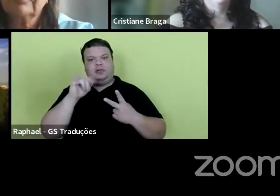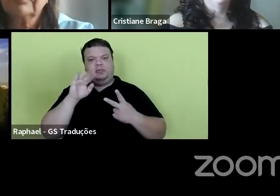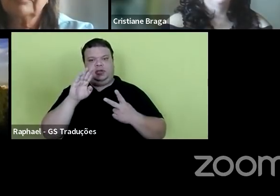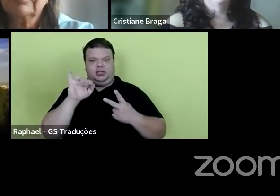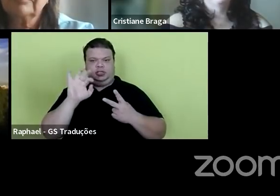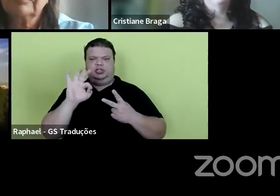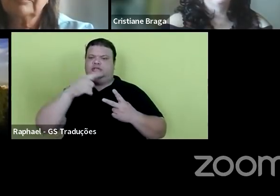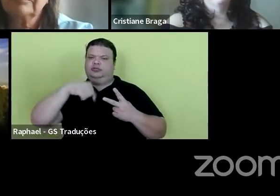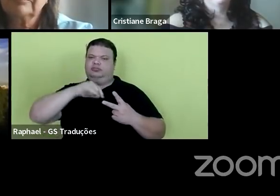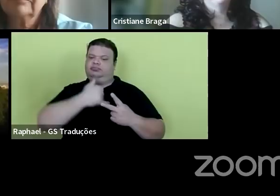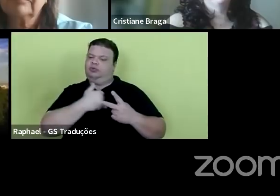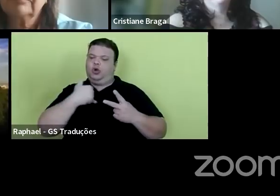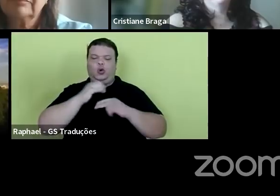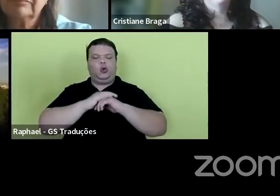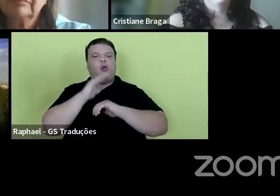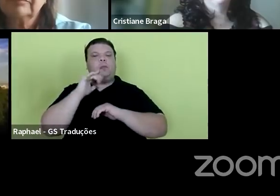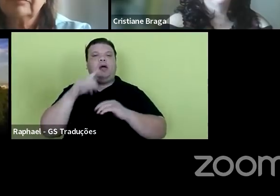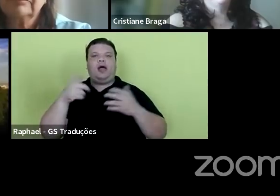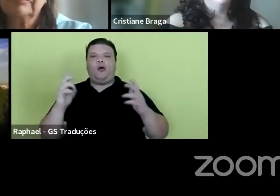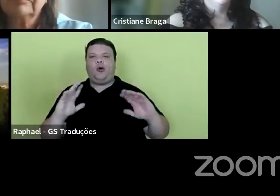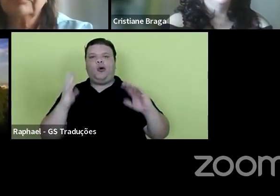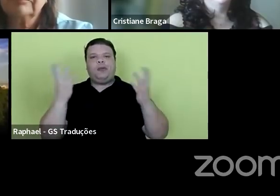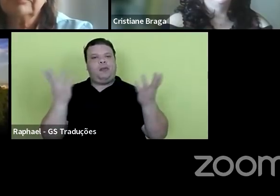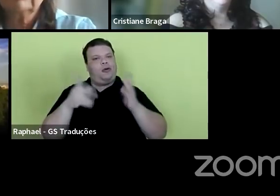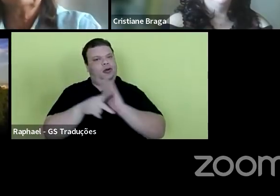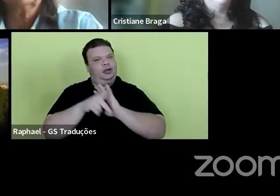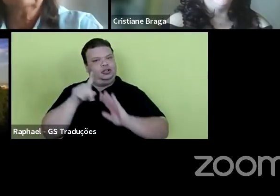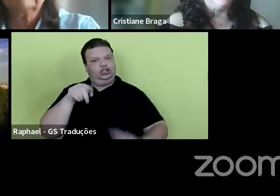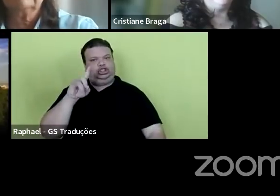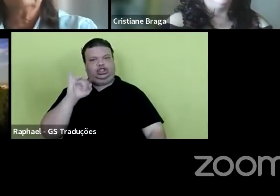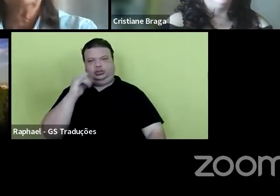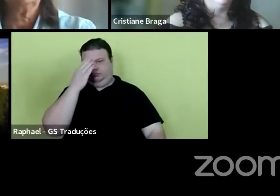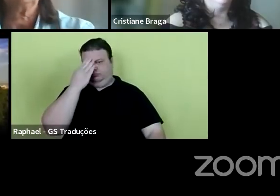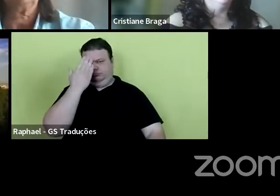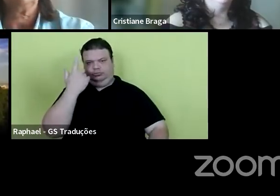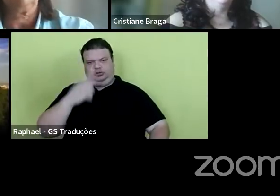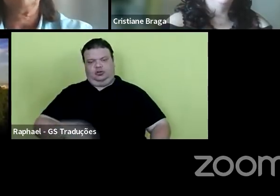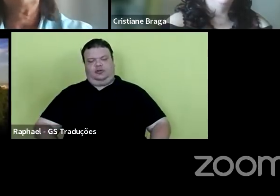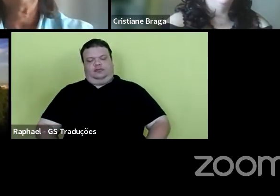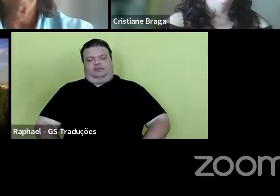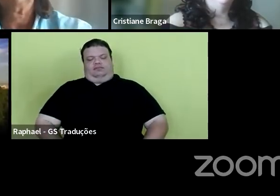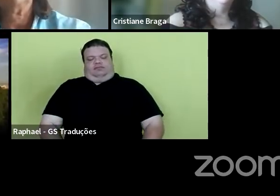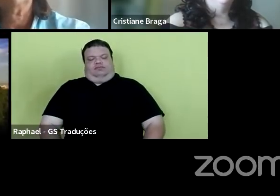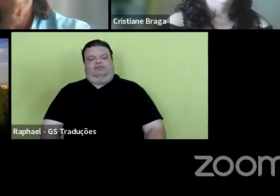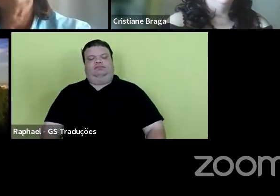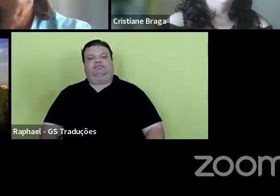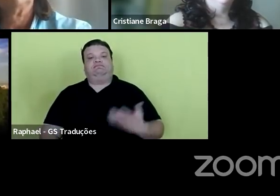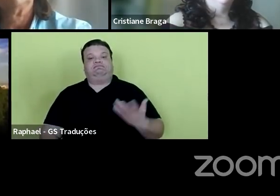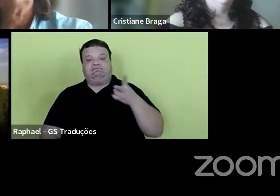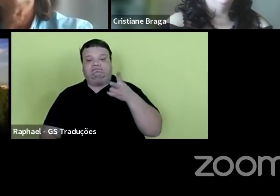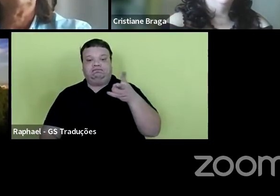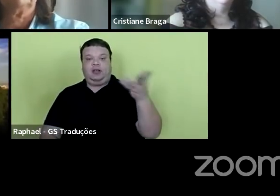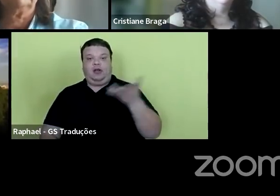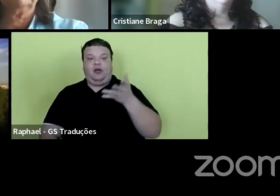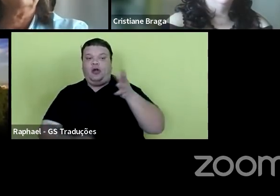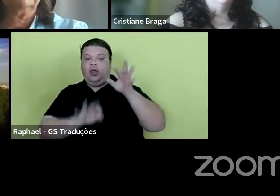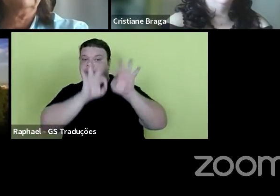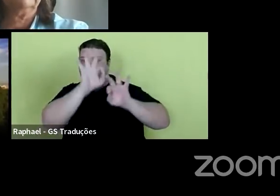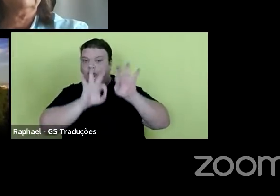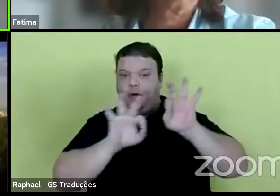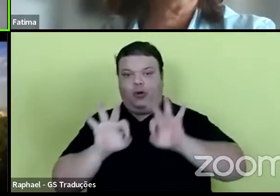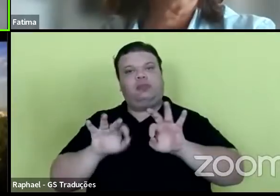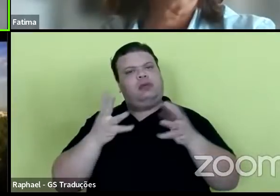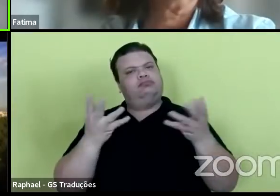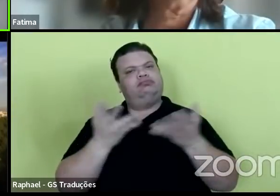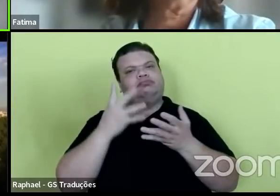orgulho que a gente comemora essa data. Muito obrigada mais uma vez. querida. E seguindo a nossa programação, gente